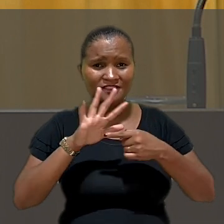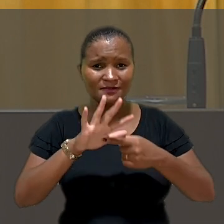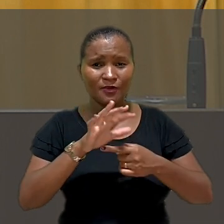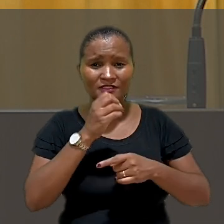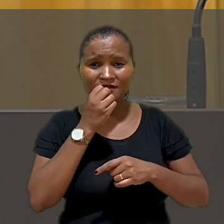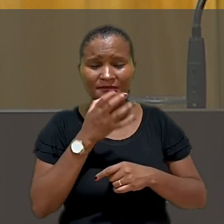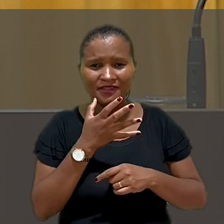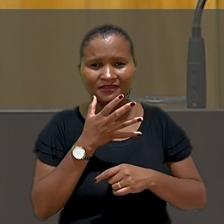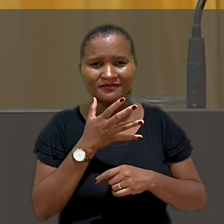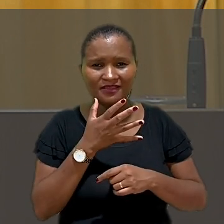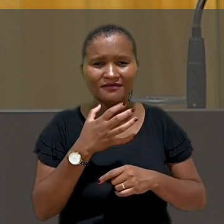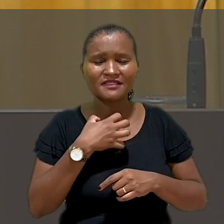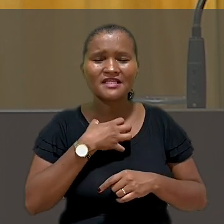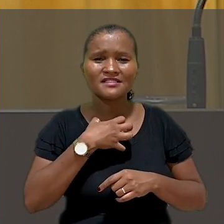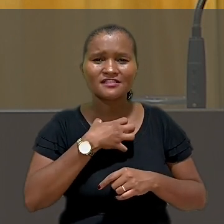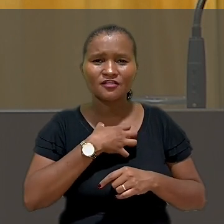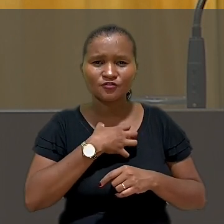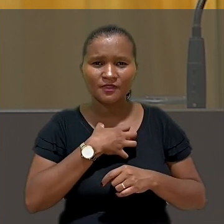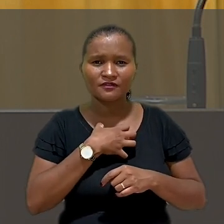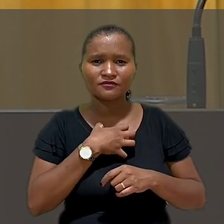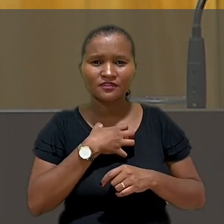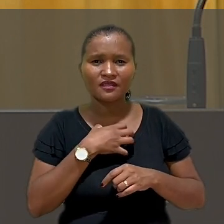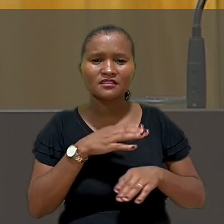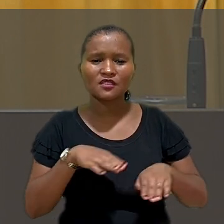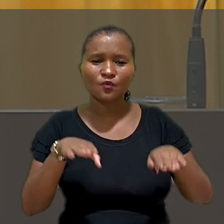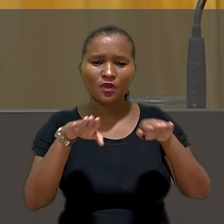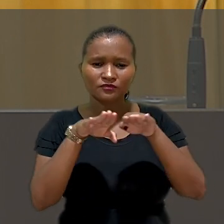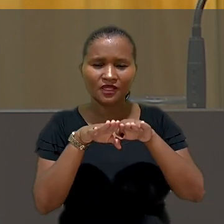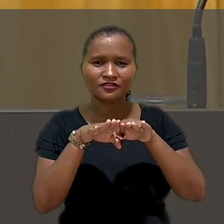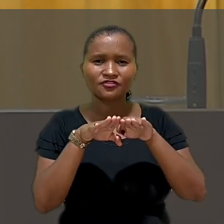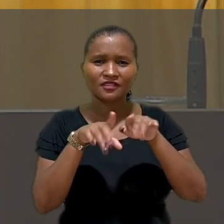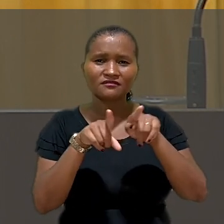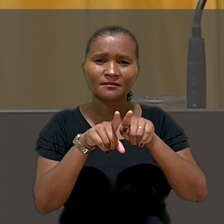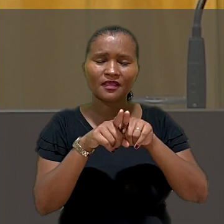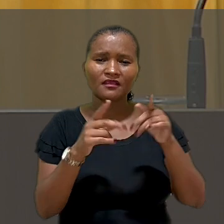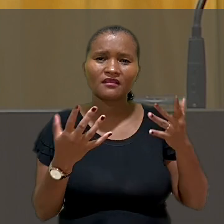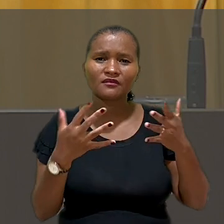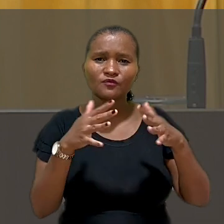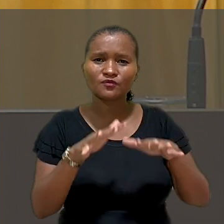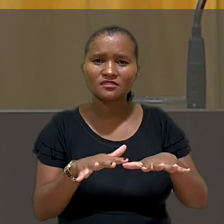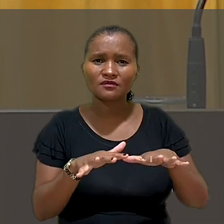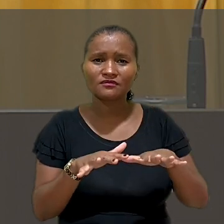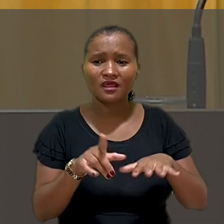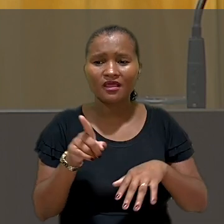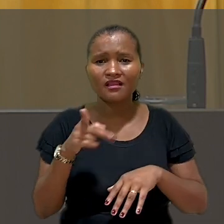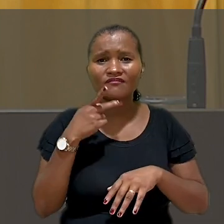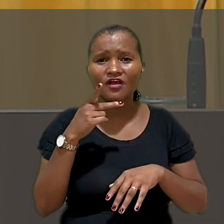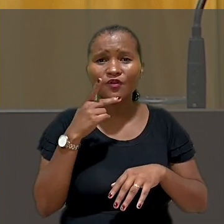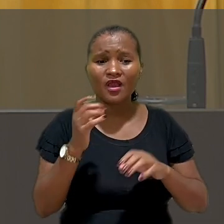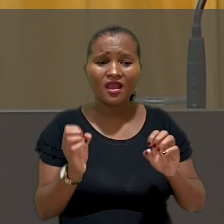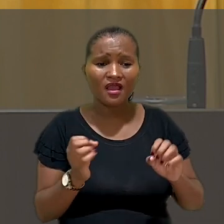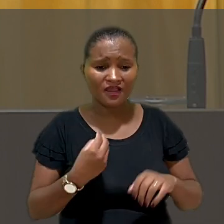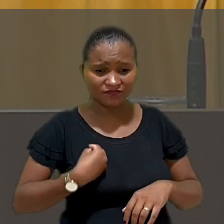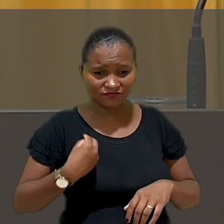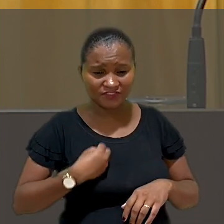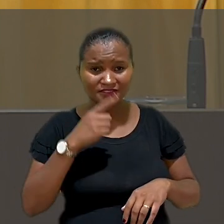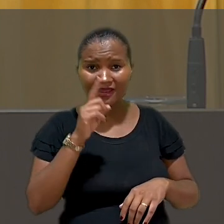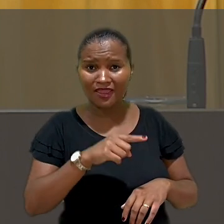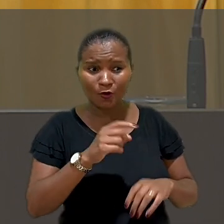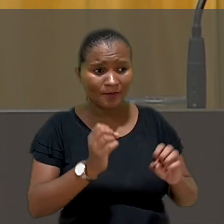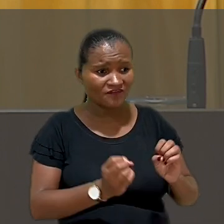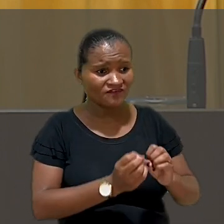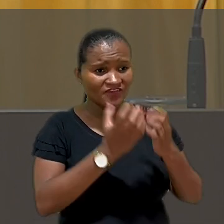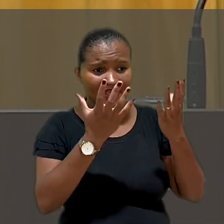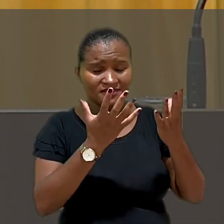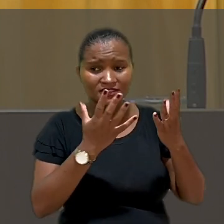esse sentimento de igualdade e de inclusão, quando ela disse a vida é uma festa para a qual todos